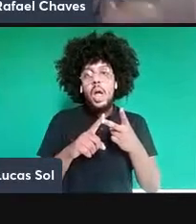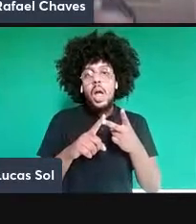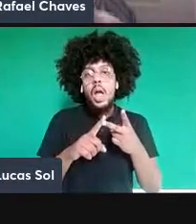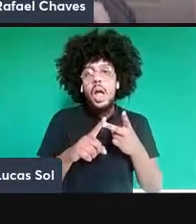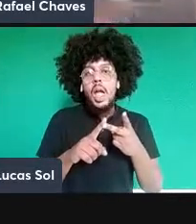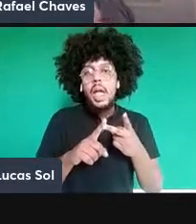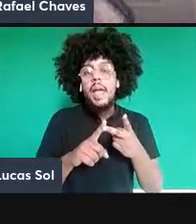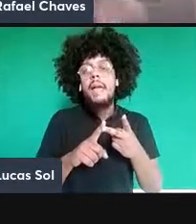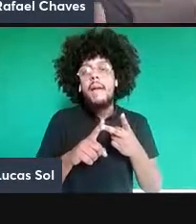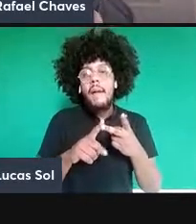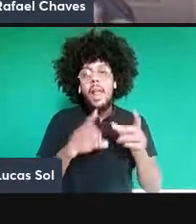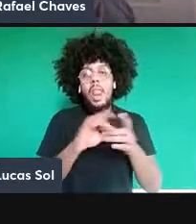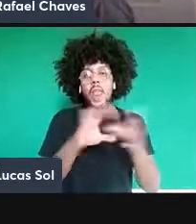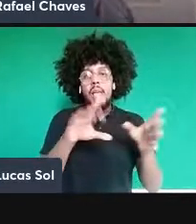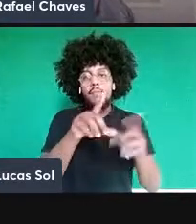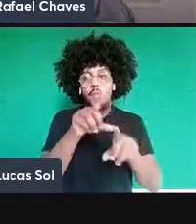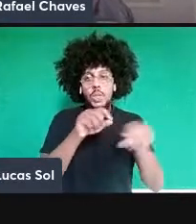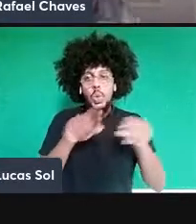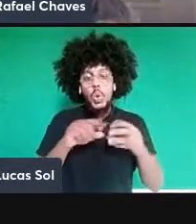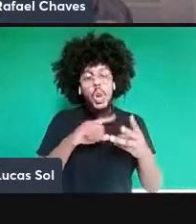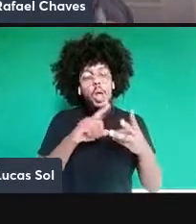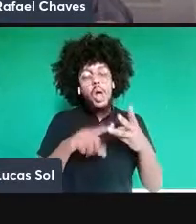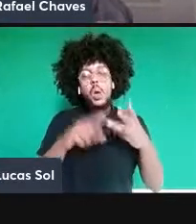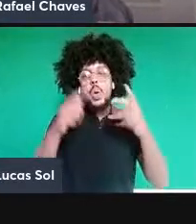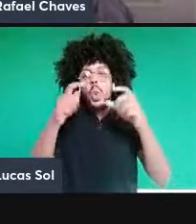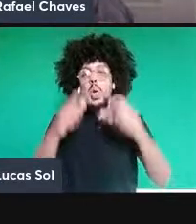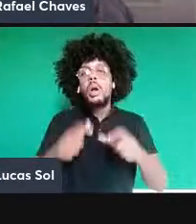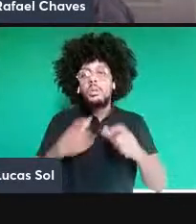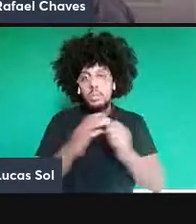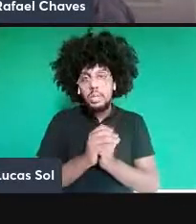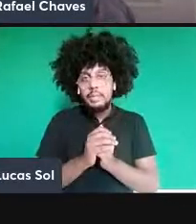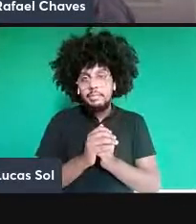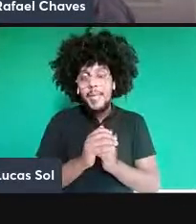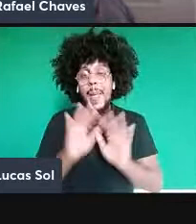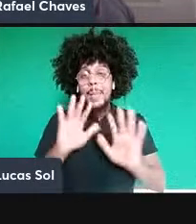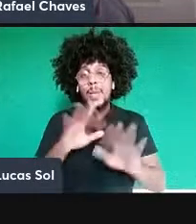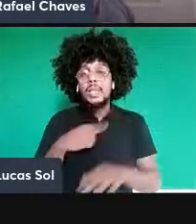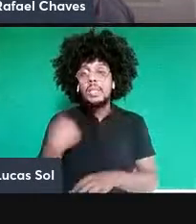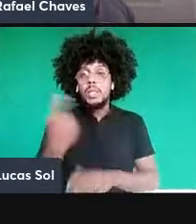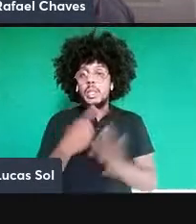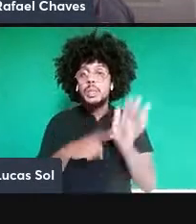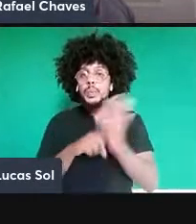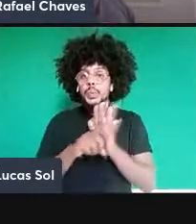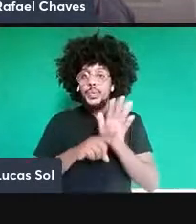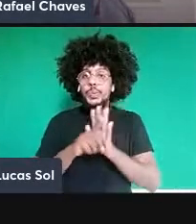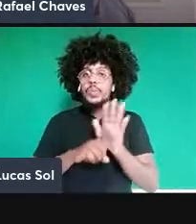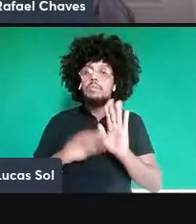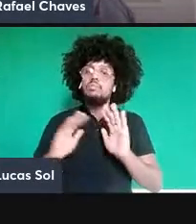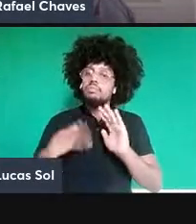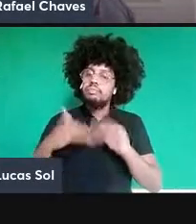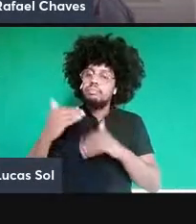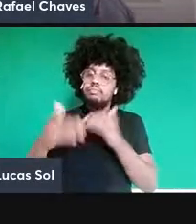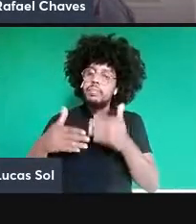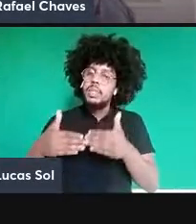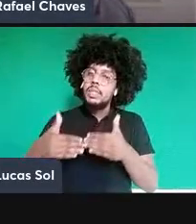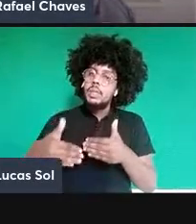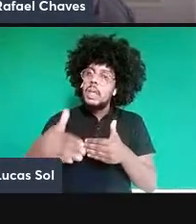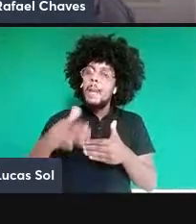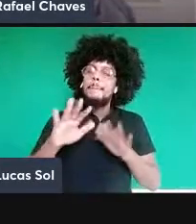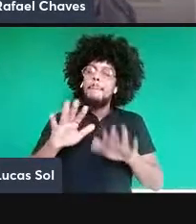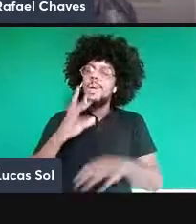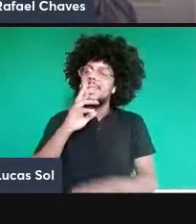onde eu sei não. A gente está, vamos dizer assim, avançando nessa direção mas a gente certamente não tem uma resposta